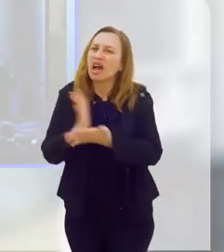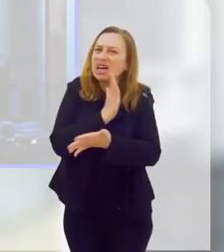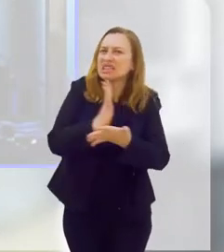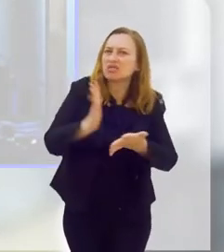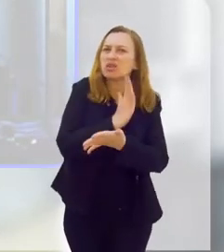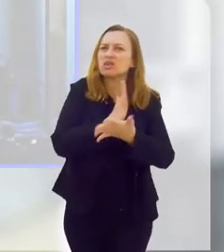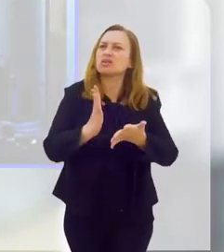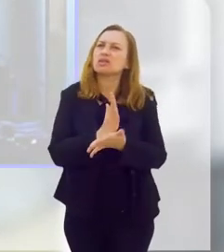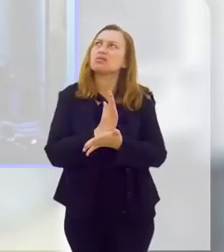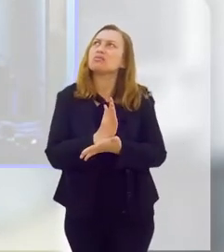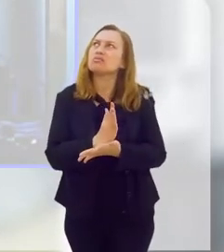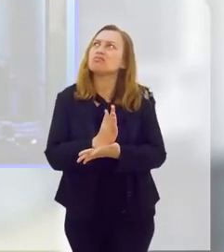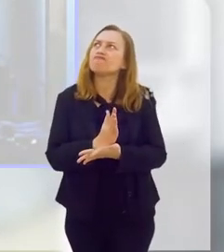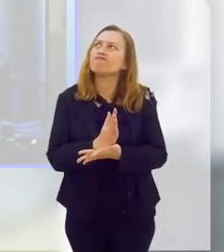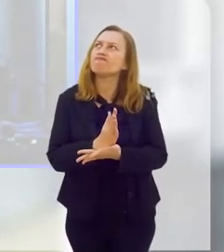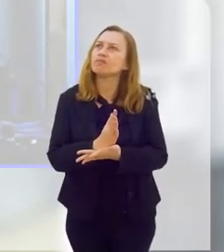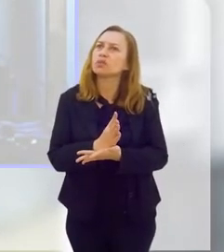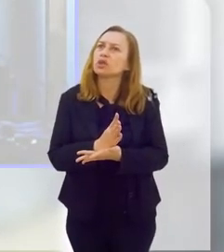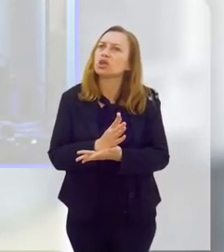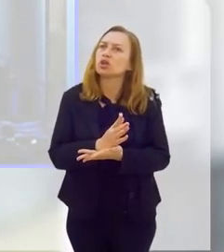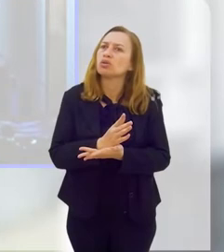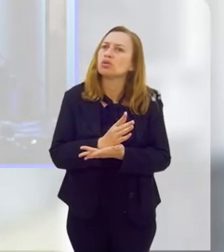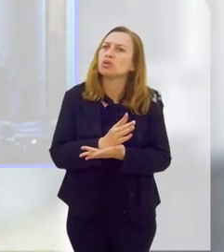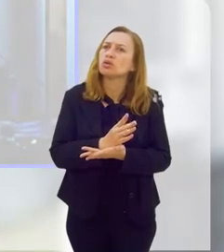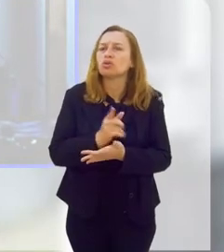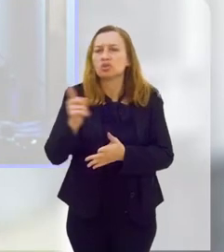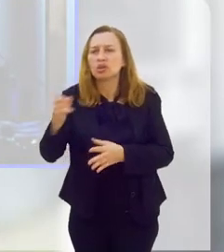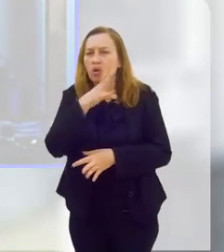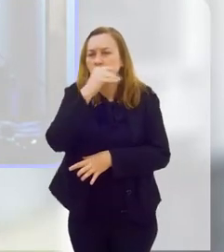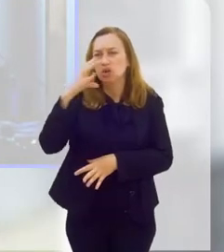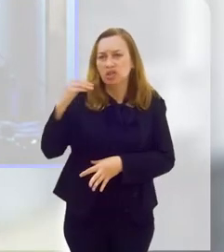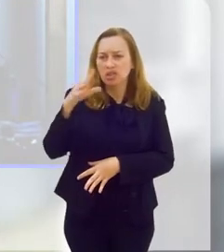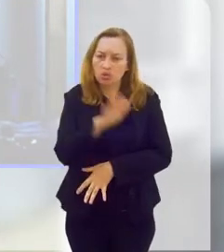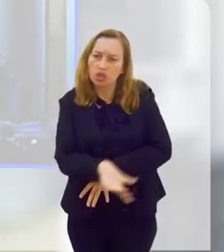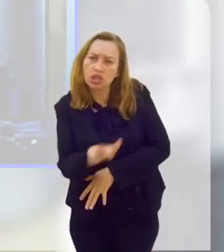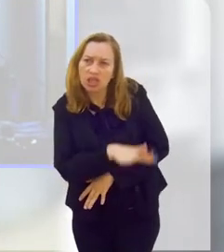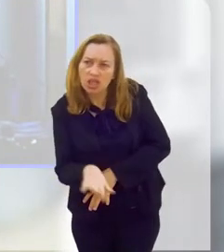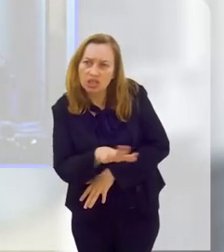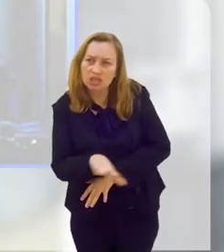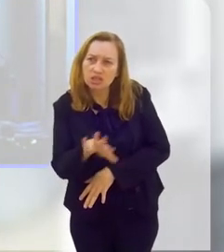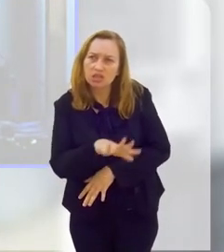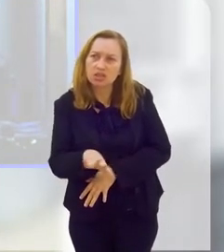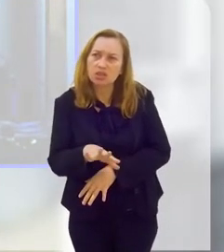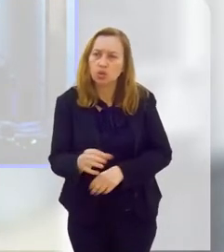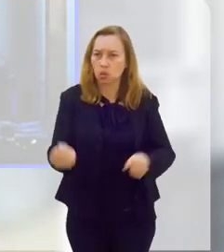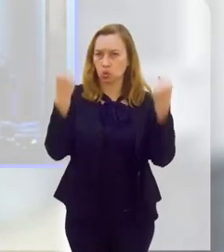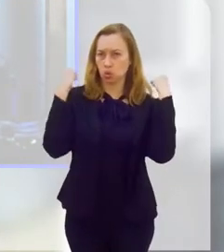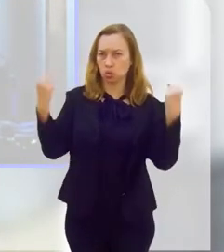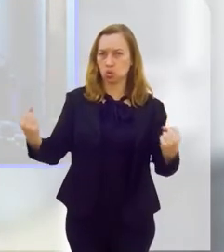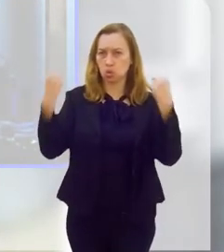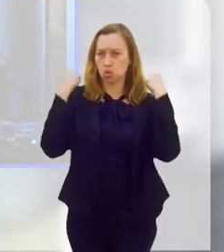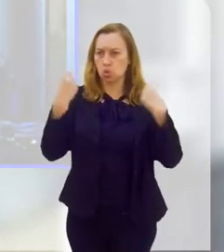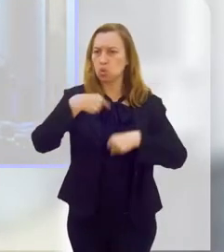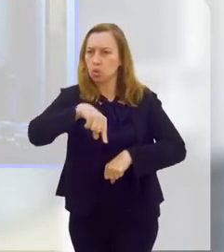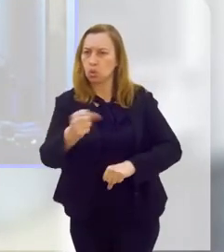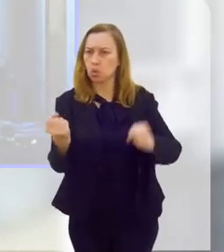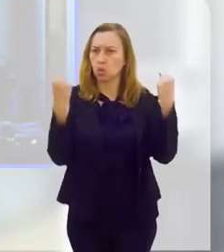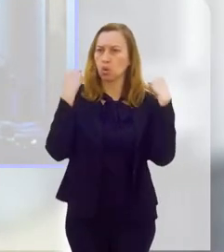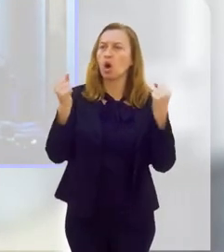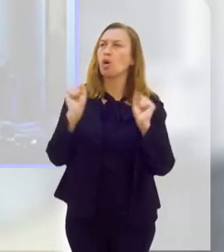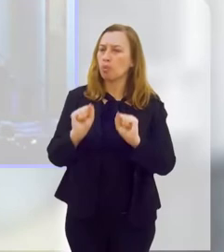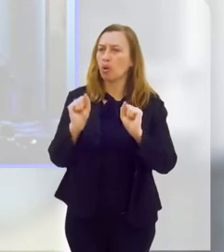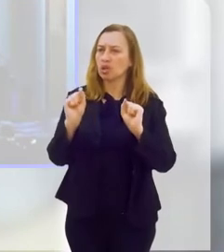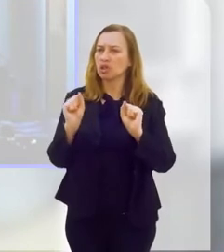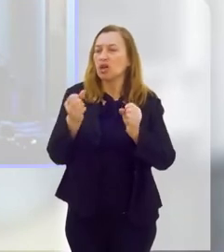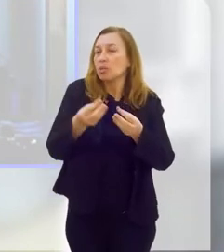de que, às vezes, você botar uma adolescente ou uma criança para fazer uma musculação ou frequentar a